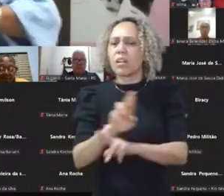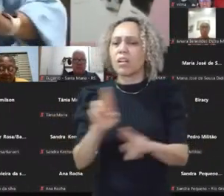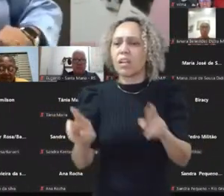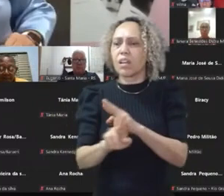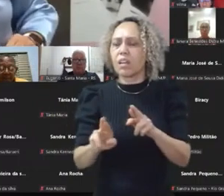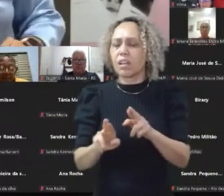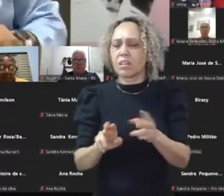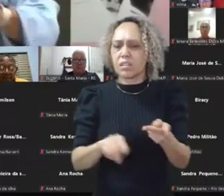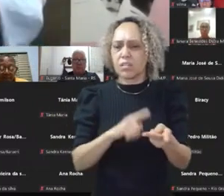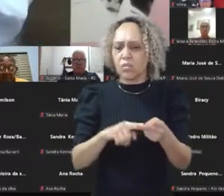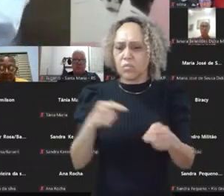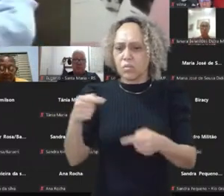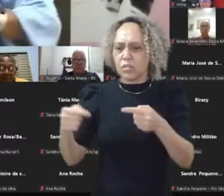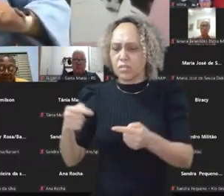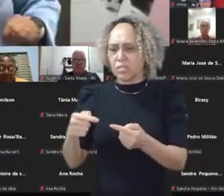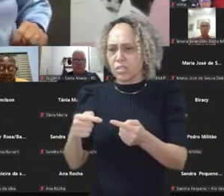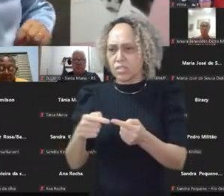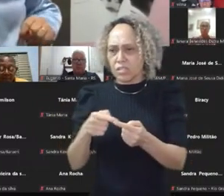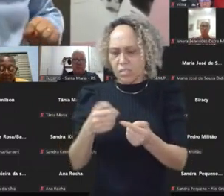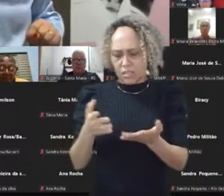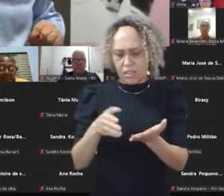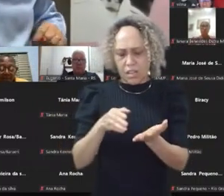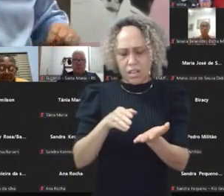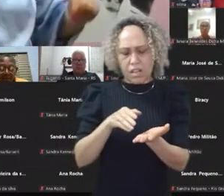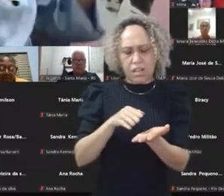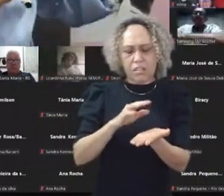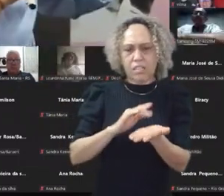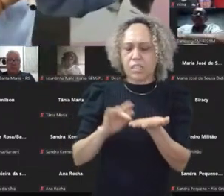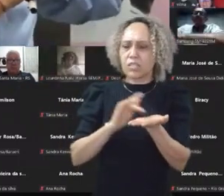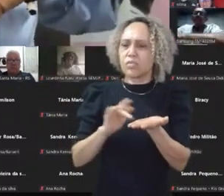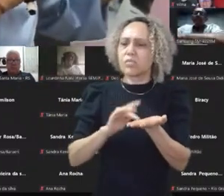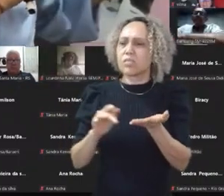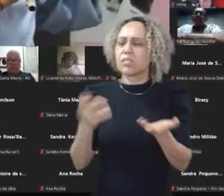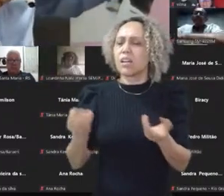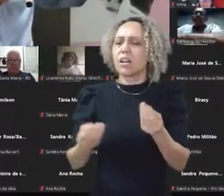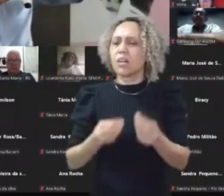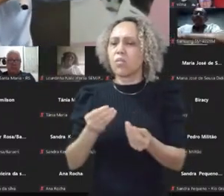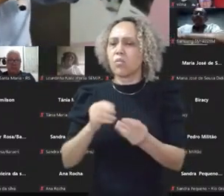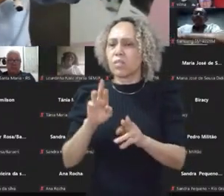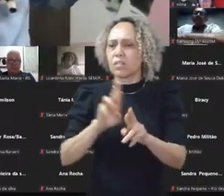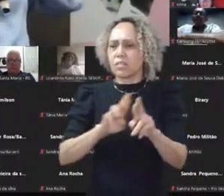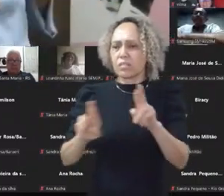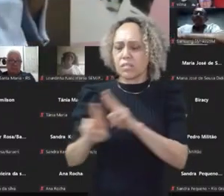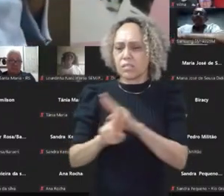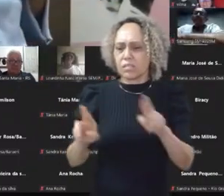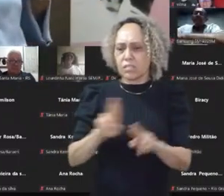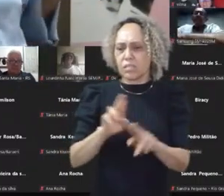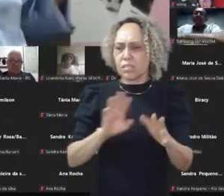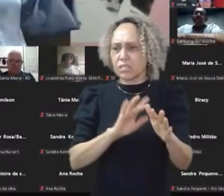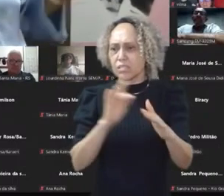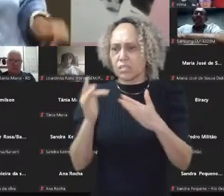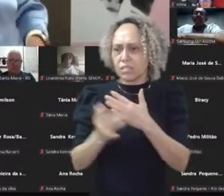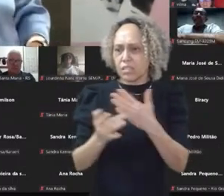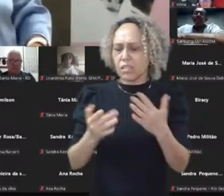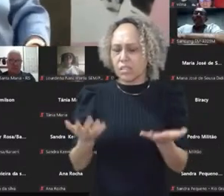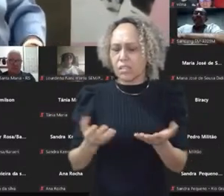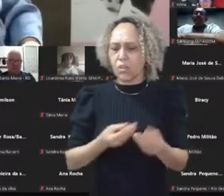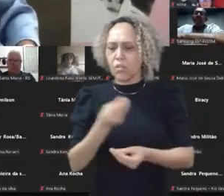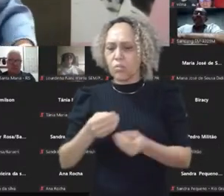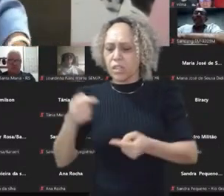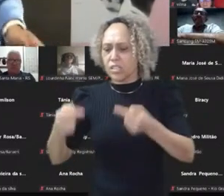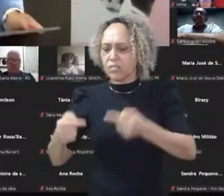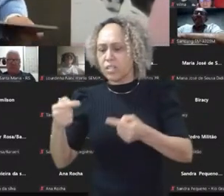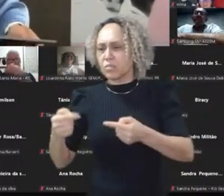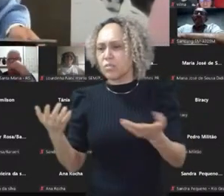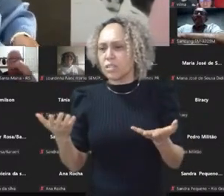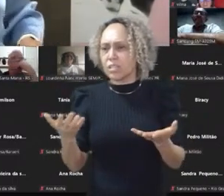organização do distrital, que tem que ser mais em formato de rede. Como a gente discute, como a gente faz política, porque todo mundo falou aqui, deu